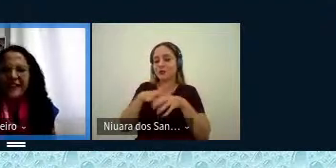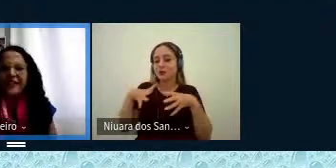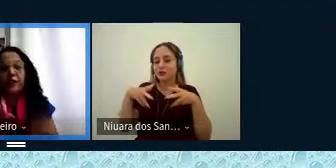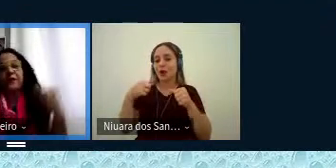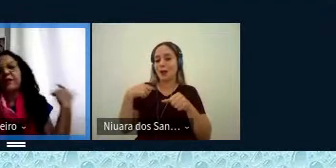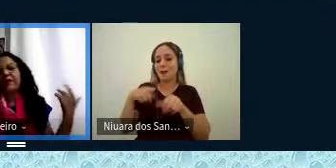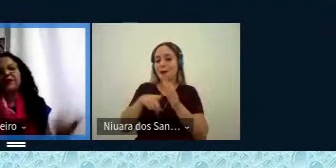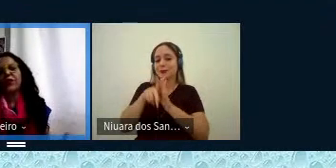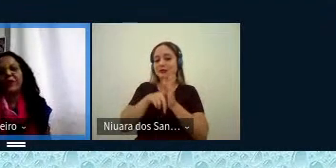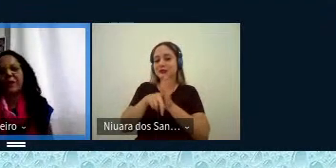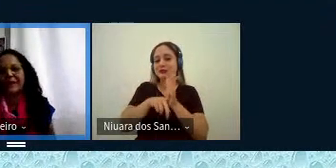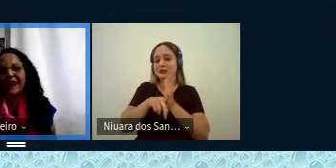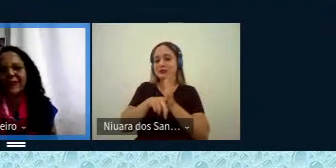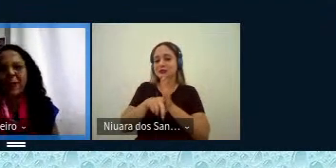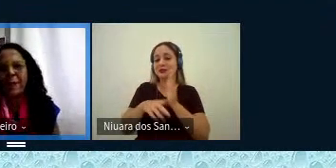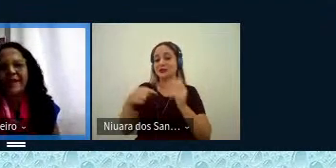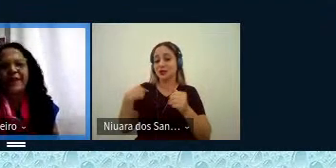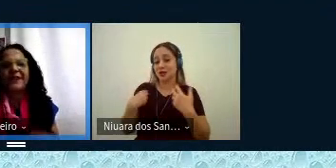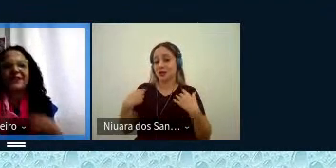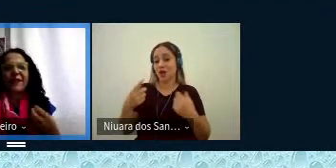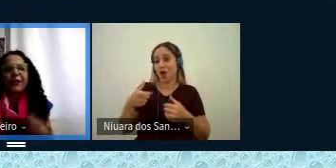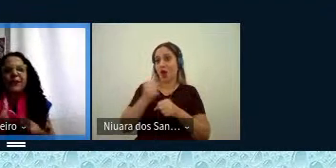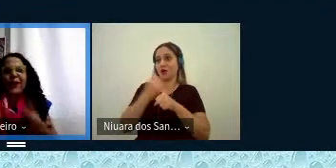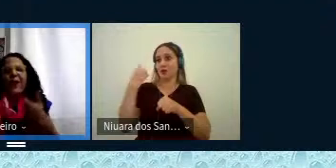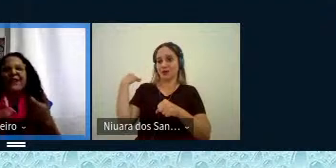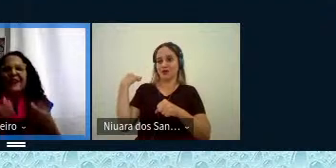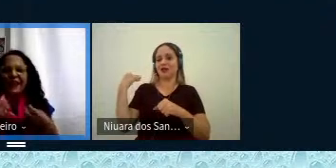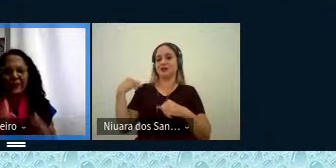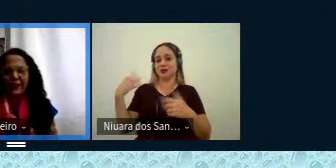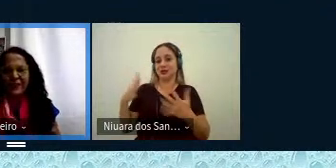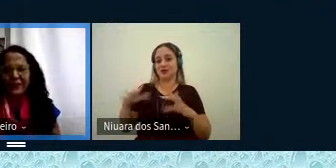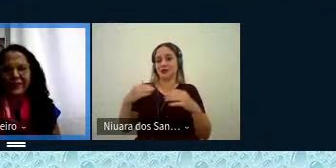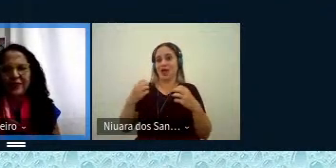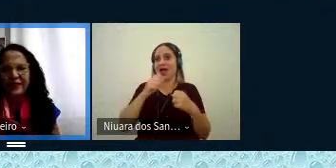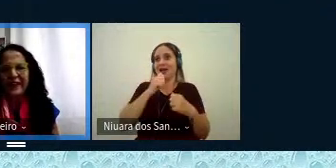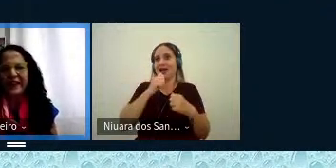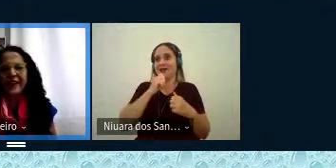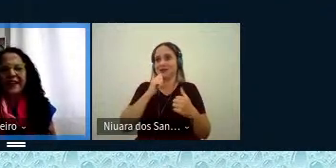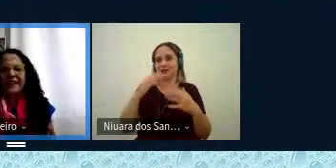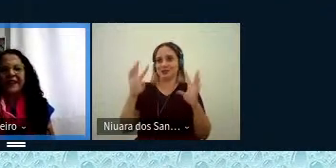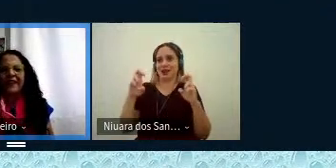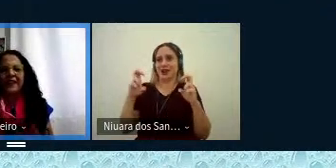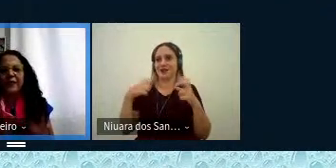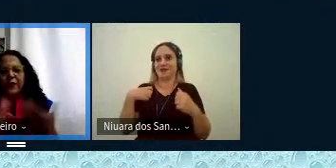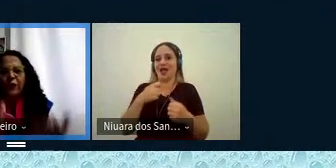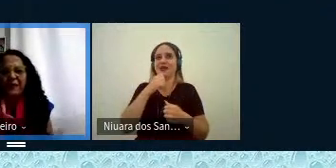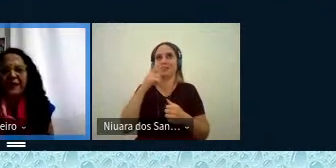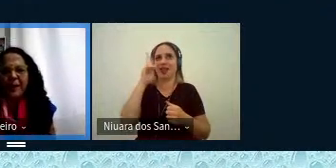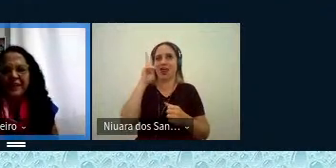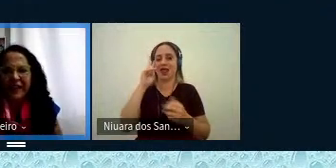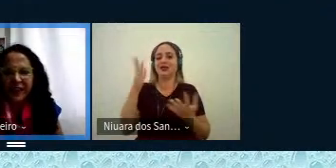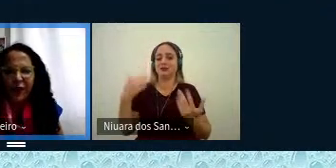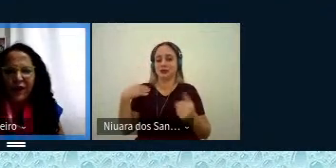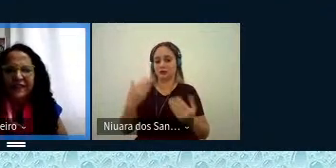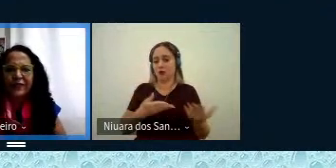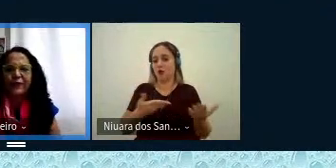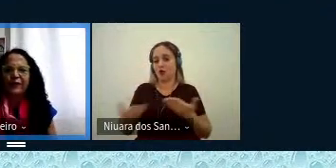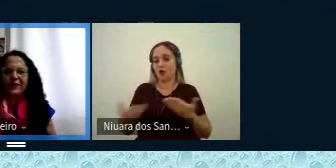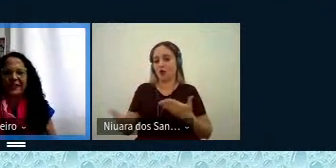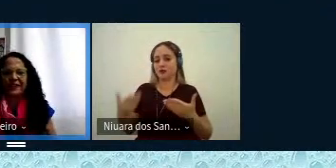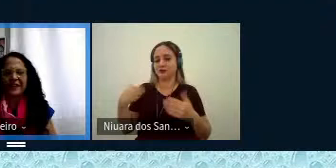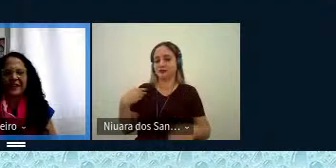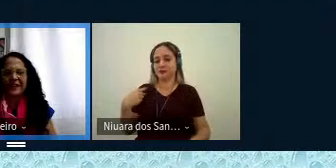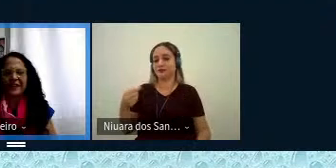minha pesquisa de tese que defendi o ano passado, então ainda está muito acordado o assunto em mim, né? E aí fui convidada para estar aqui